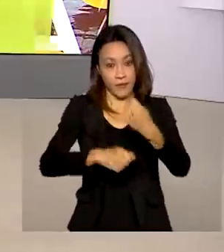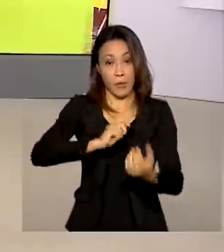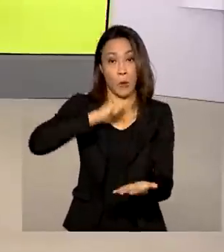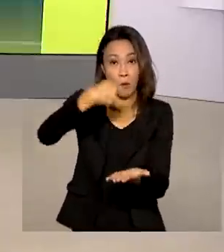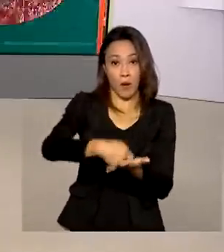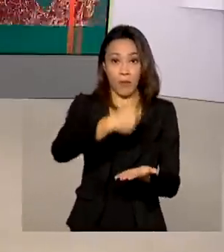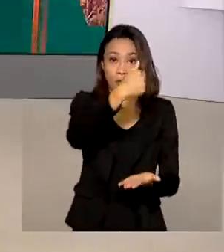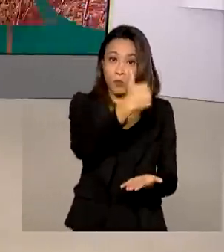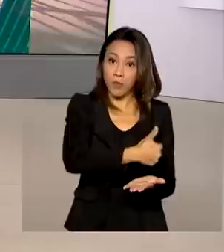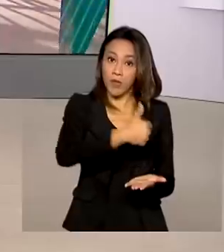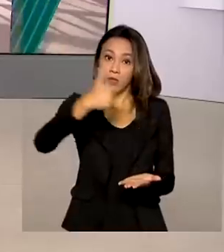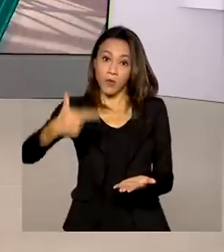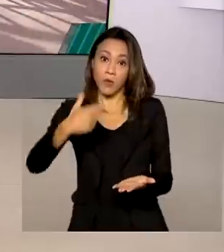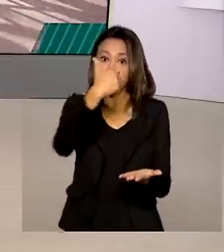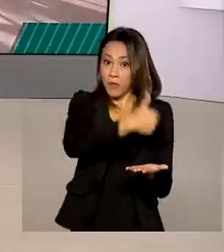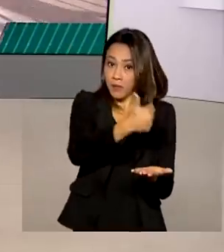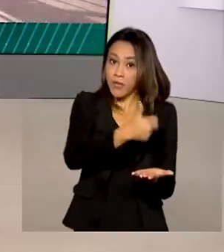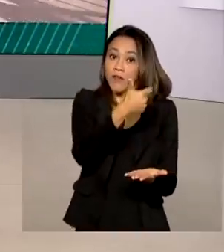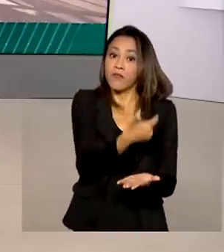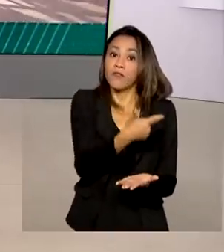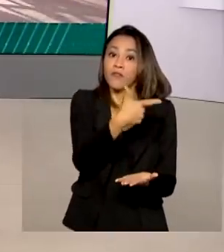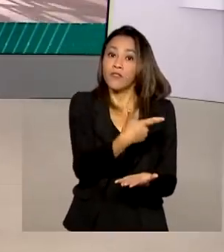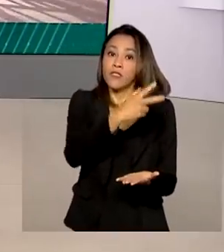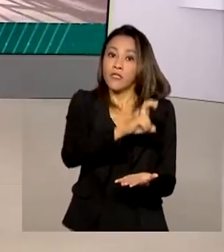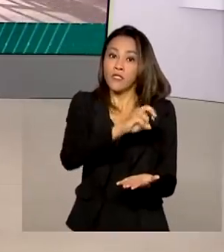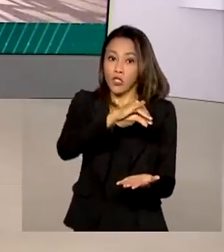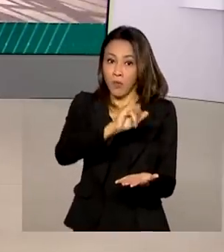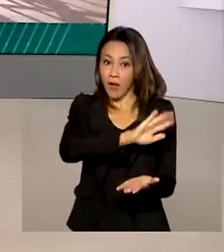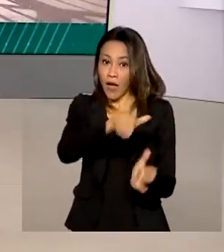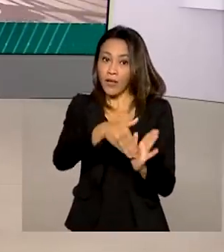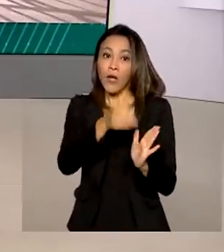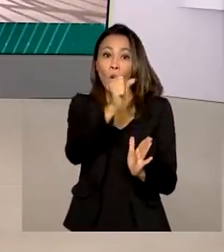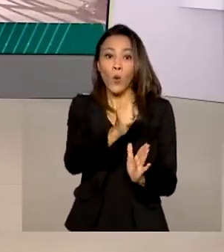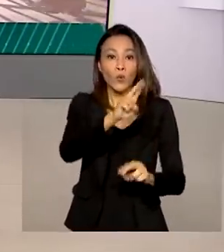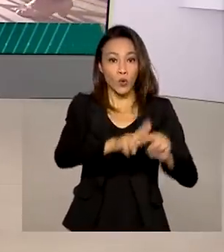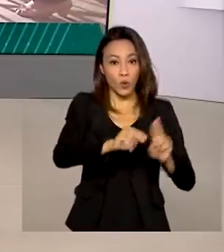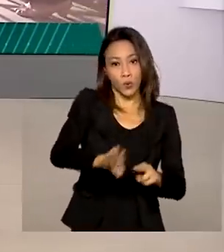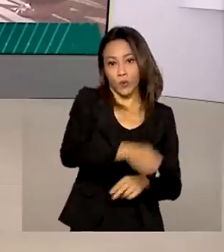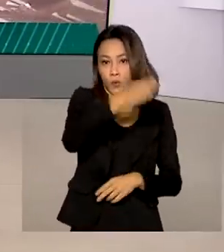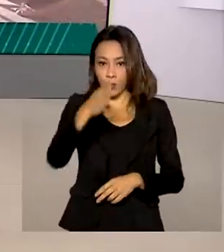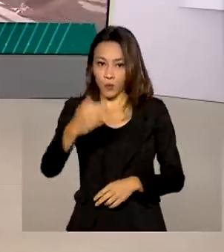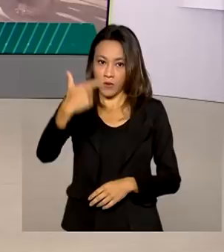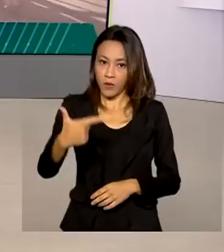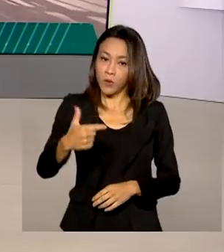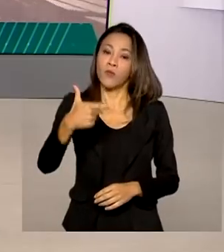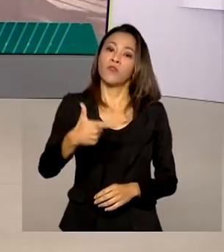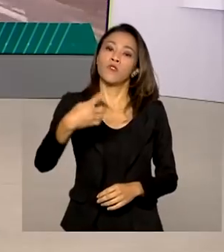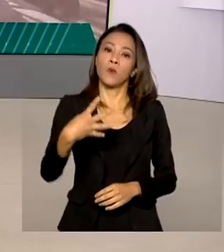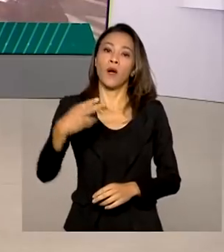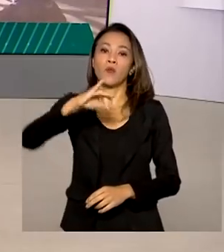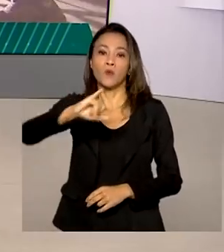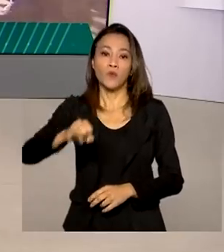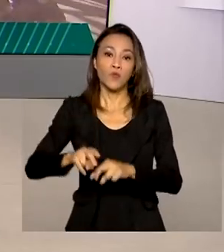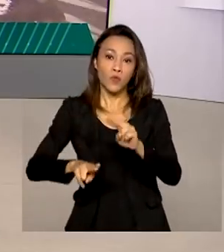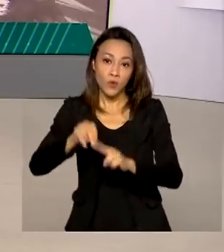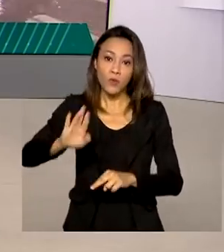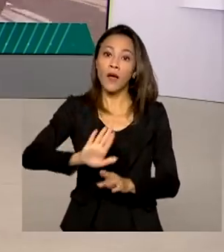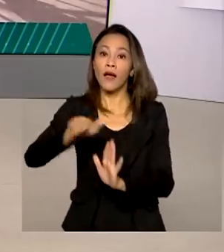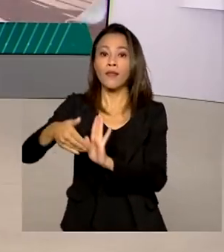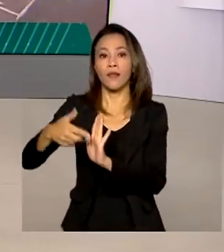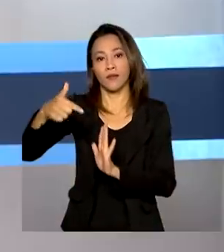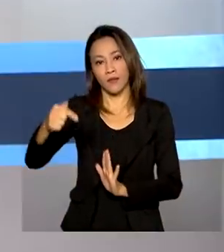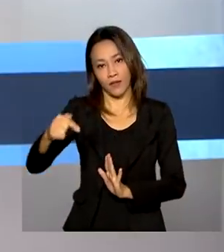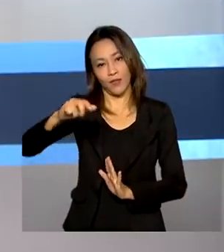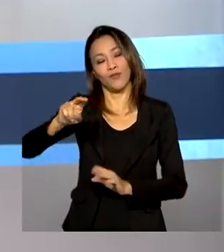duas parcelas, a primeira de 25 de maio a 8 de junho e a segunda de 24 de junho a 7 de julho.